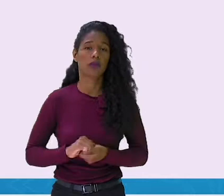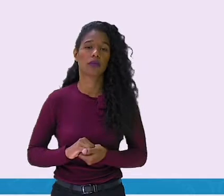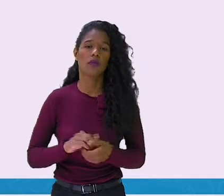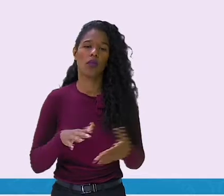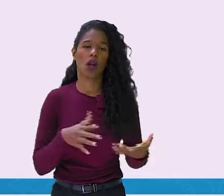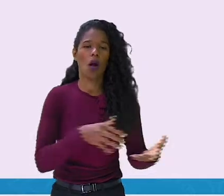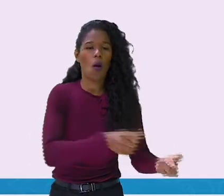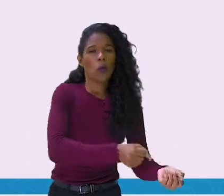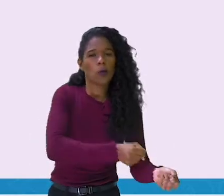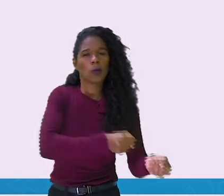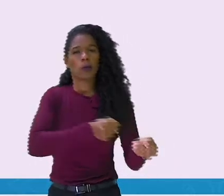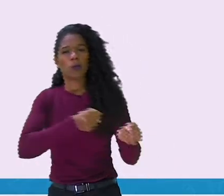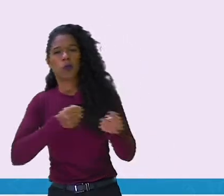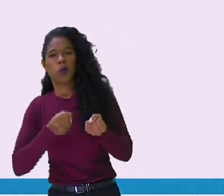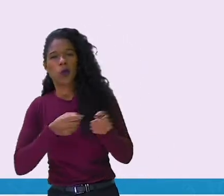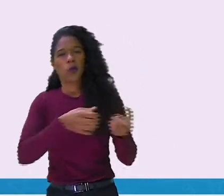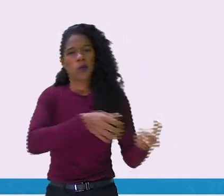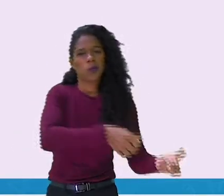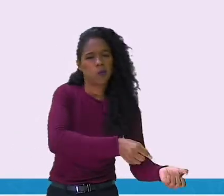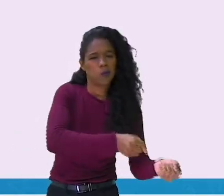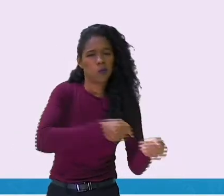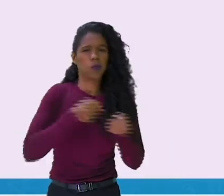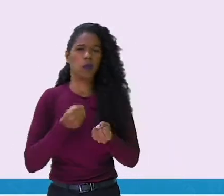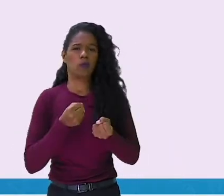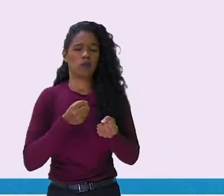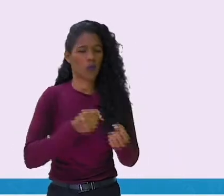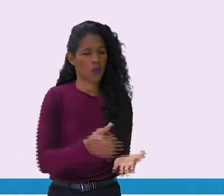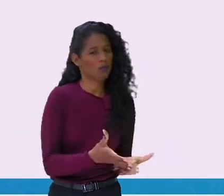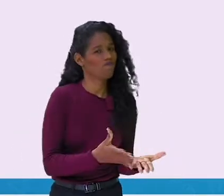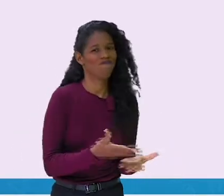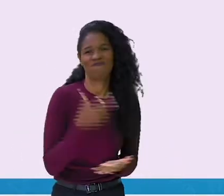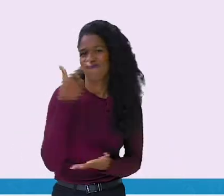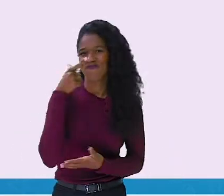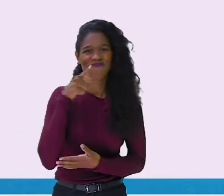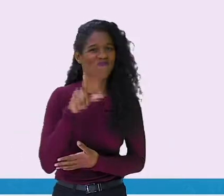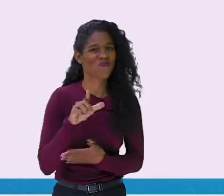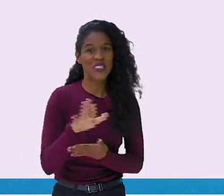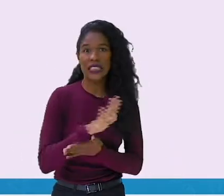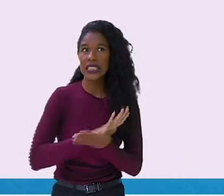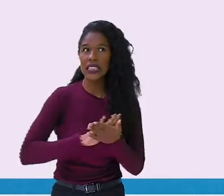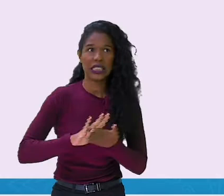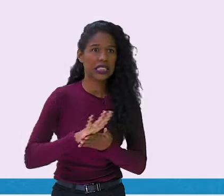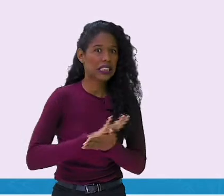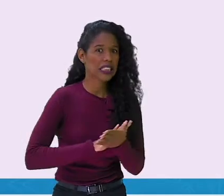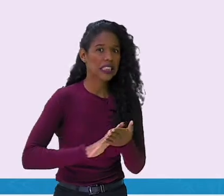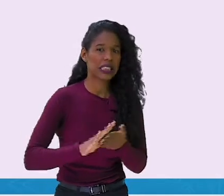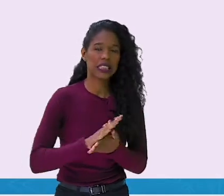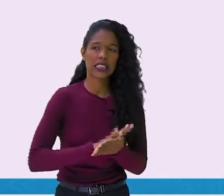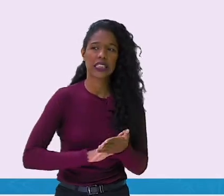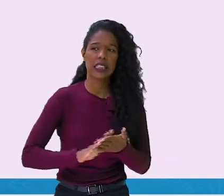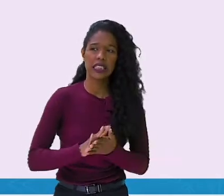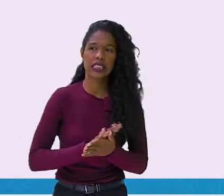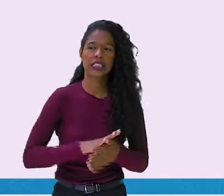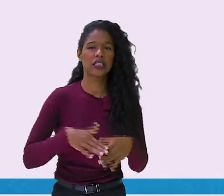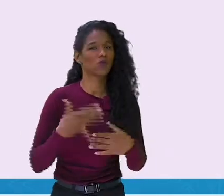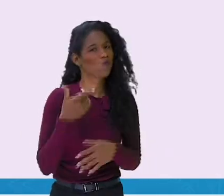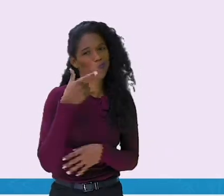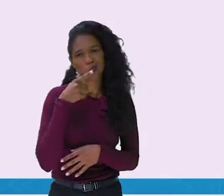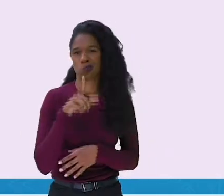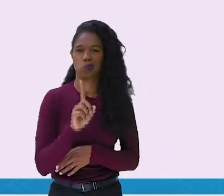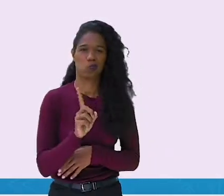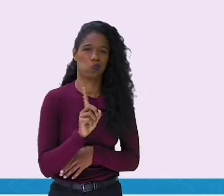Puxa que puxa e nada do rabanete sair da terra. Nada. Ele não